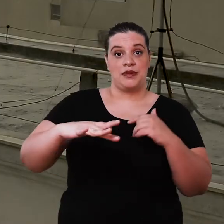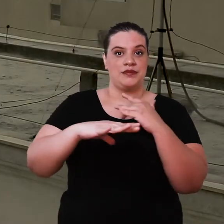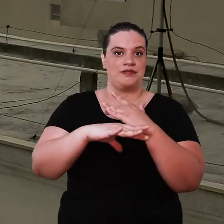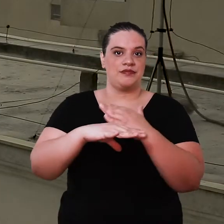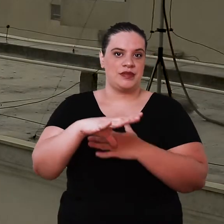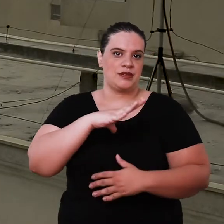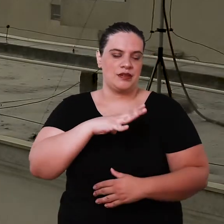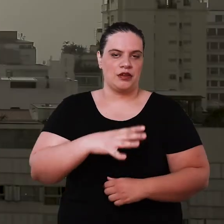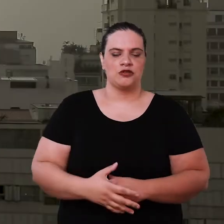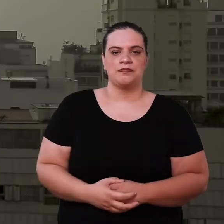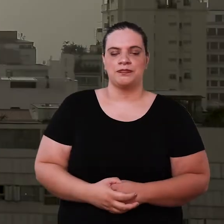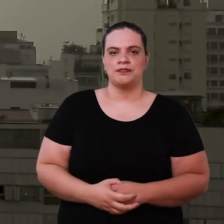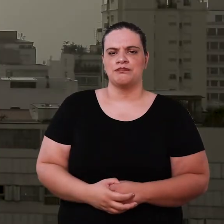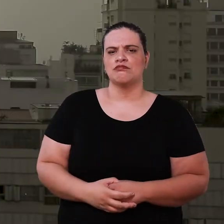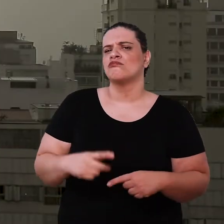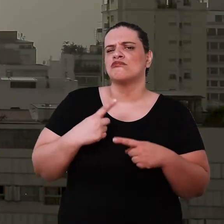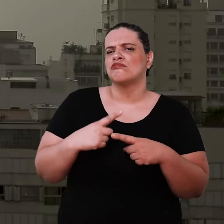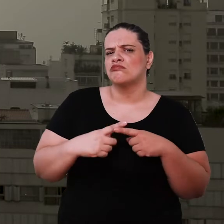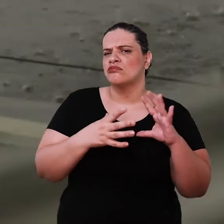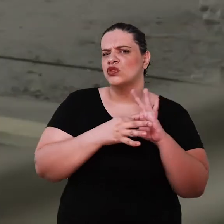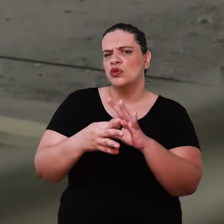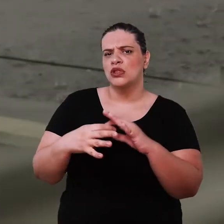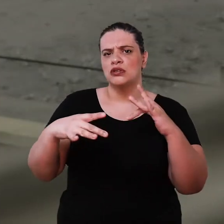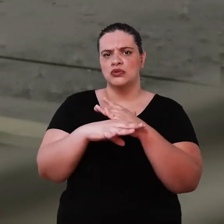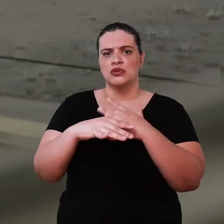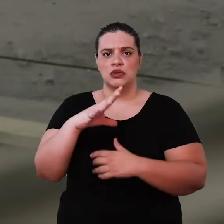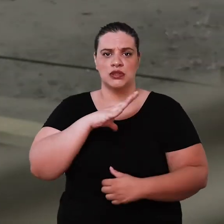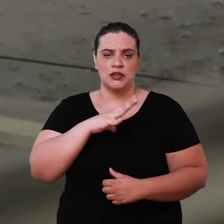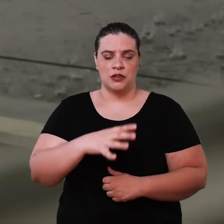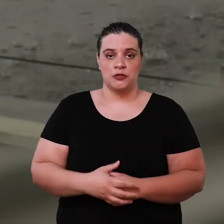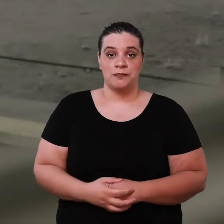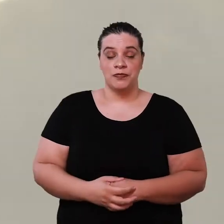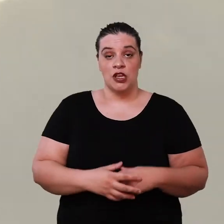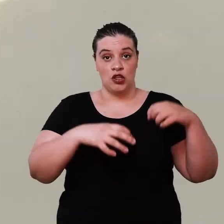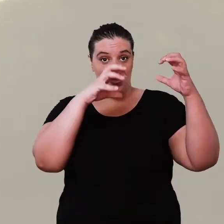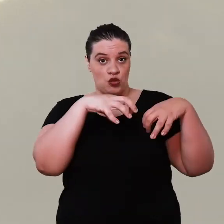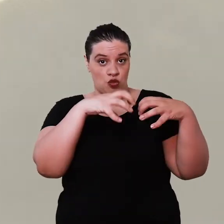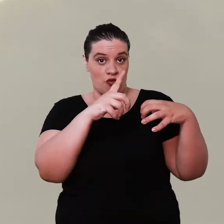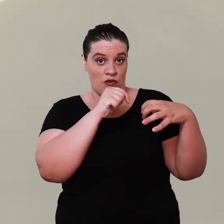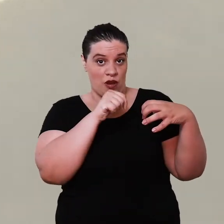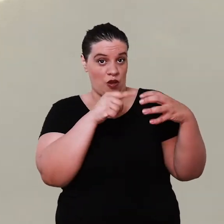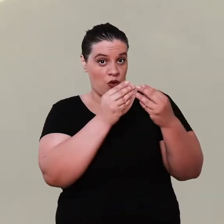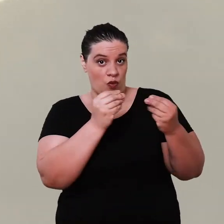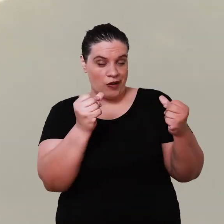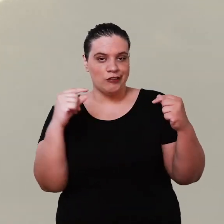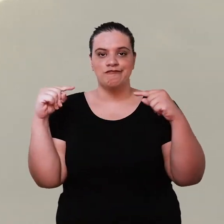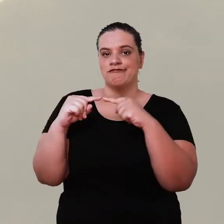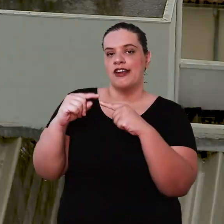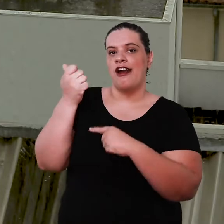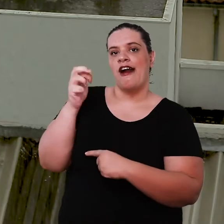E por que este vídeo está pensado no contexto da cidade? Porque a qualidade da água de chuva está relacionada à qualidade do ar.